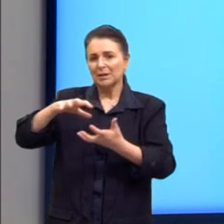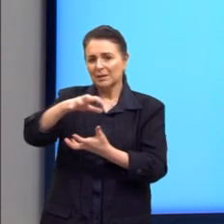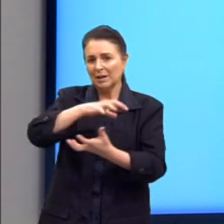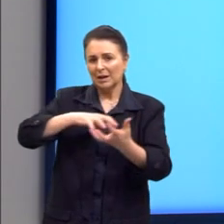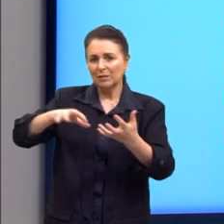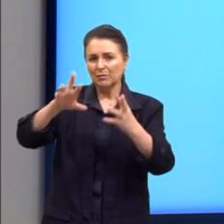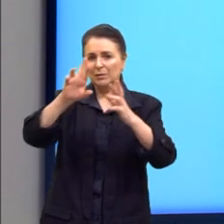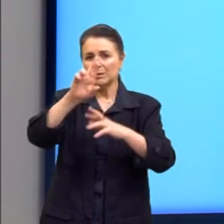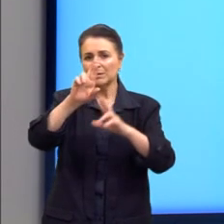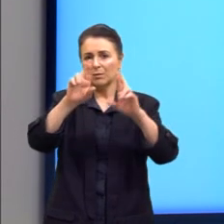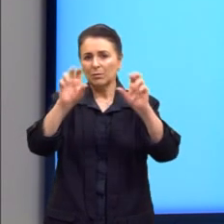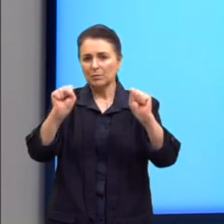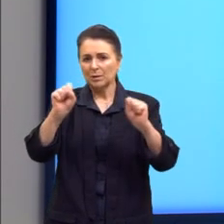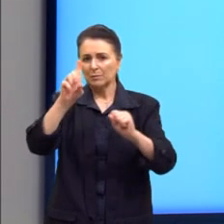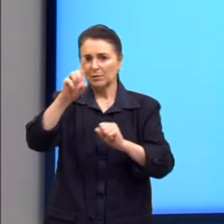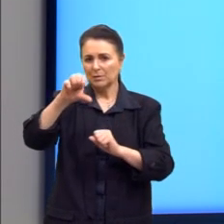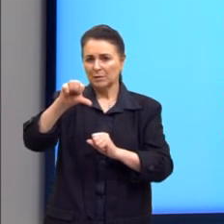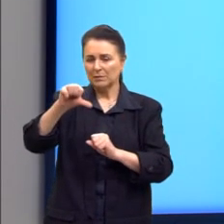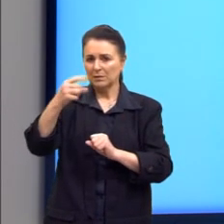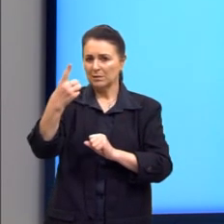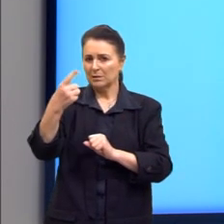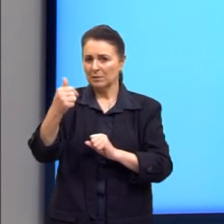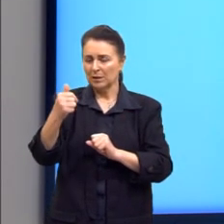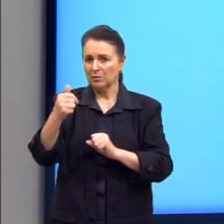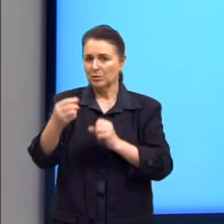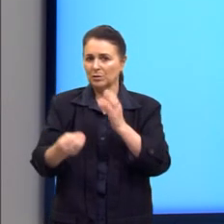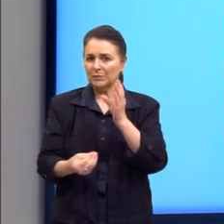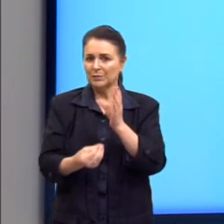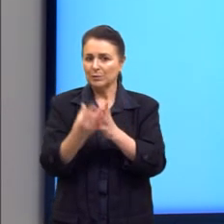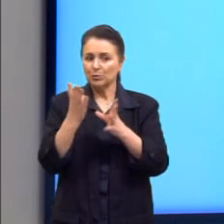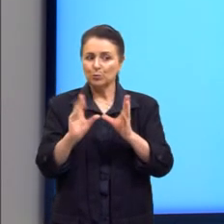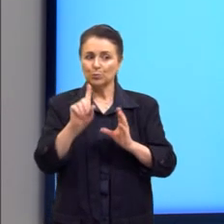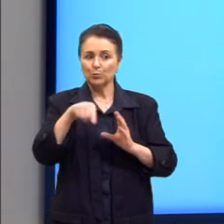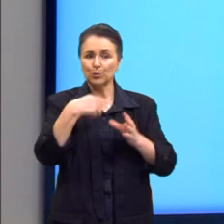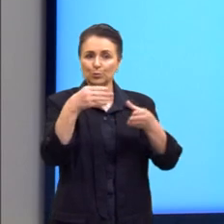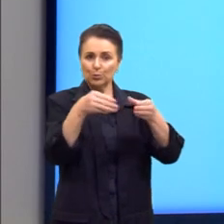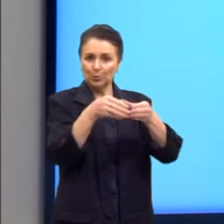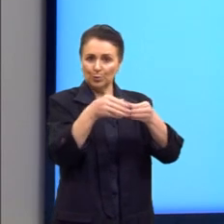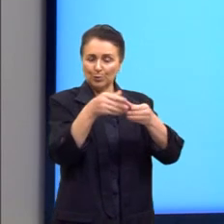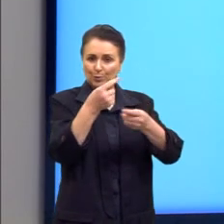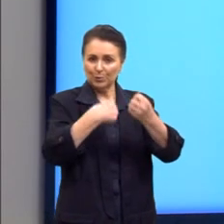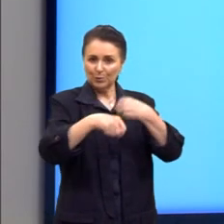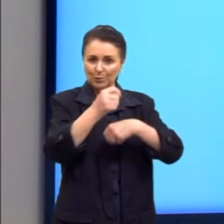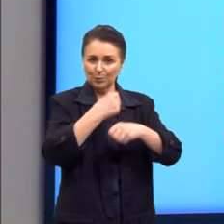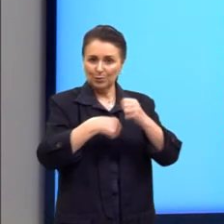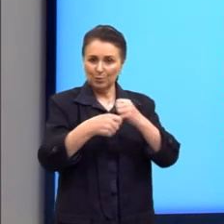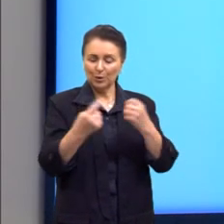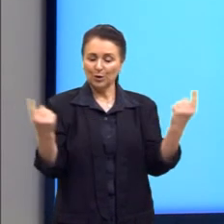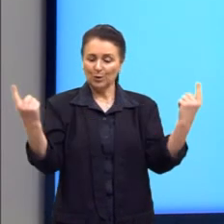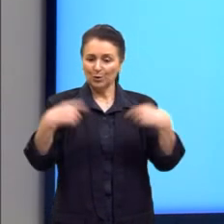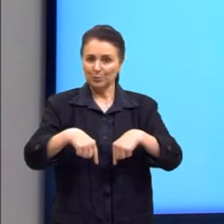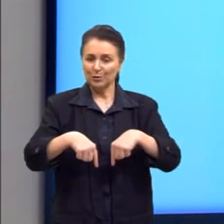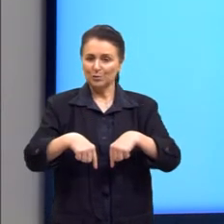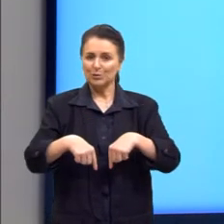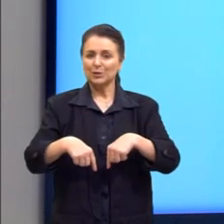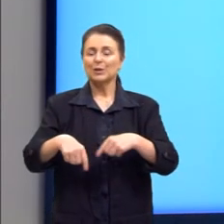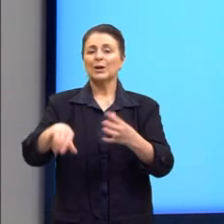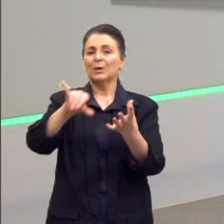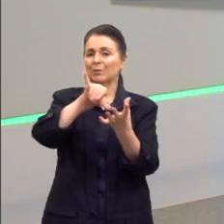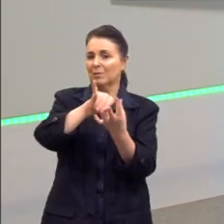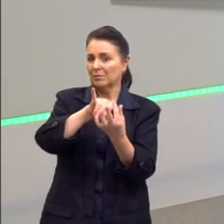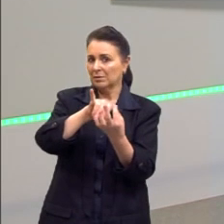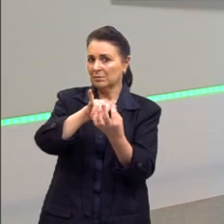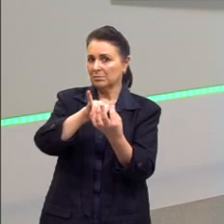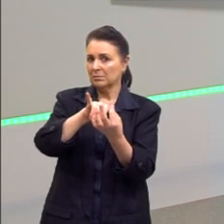1917 e formação de um novo bloco econômico capaz de competir com a economia capitalista.